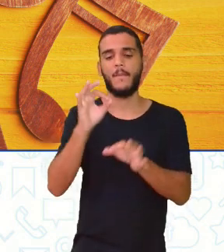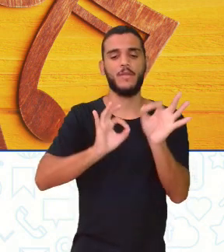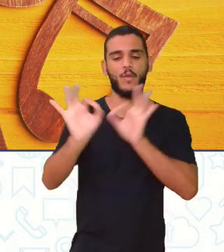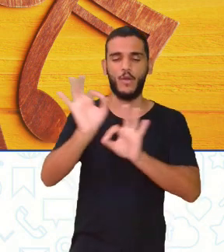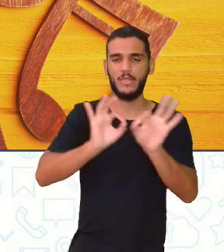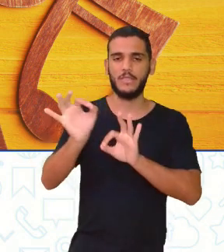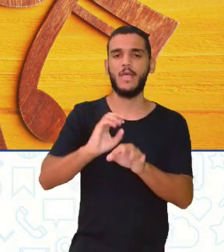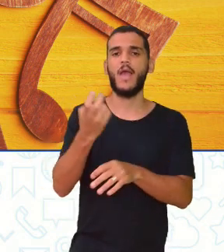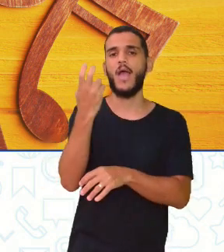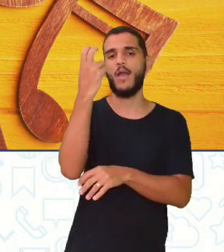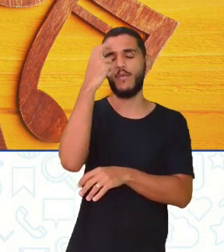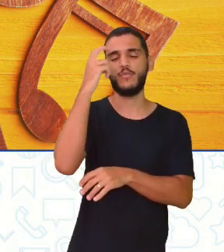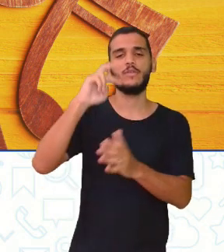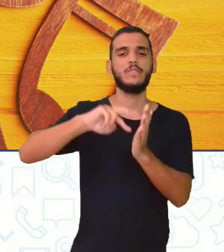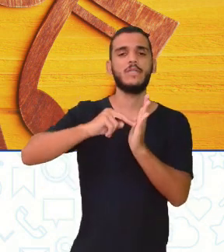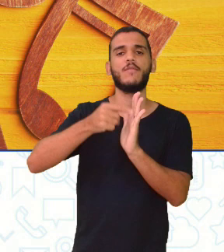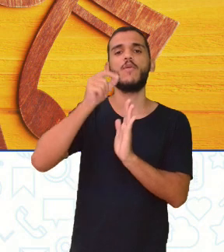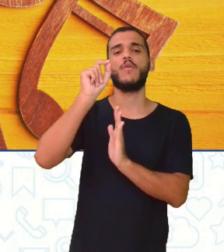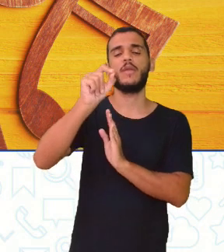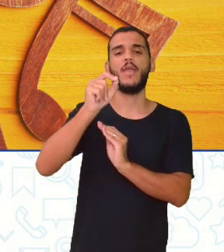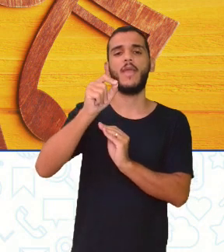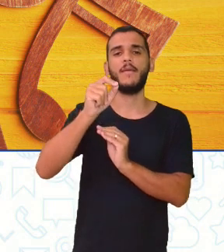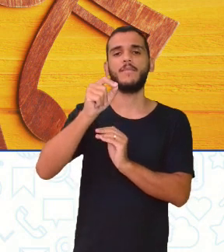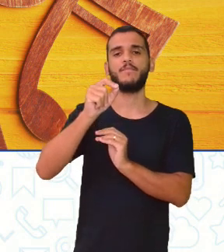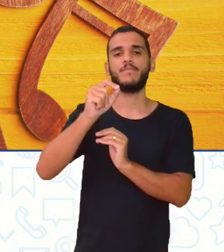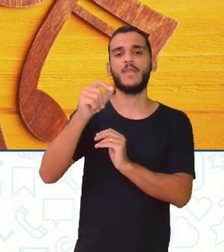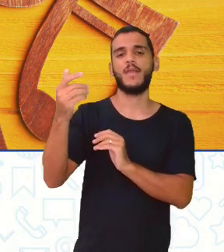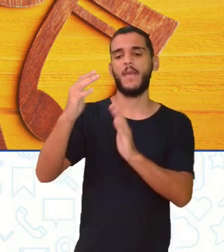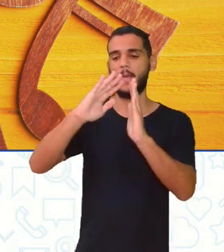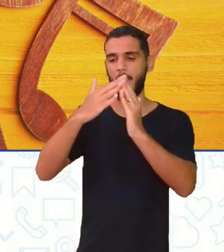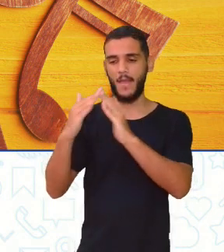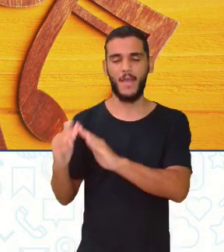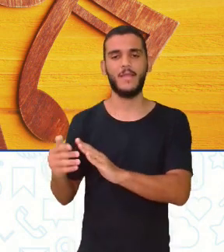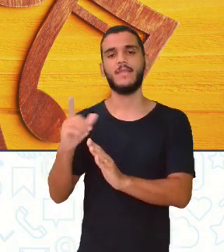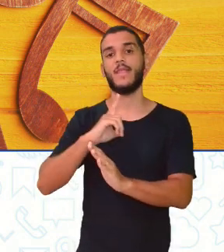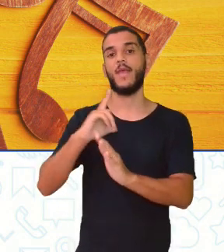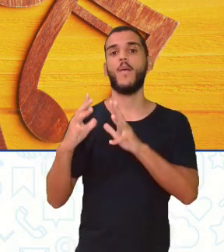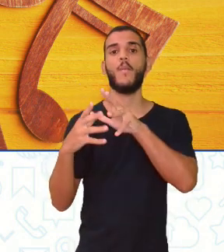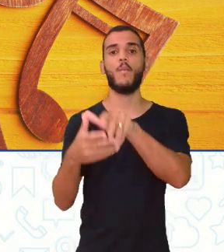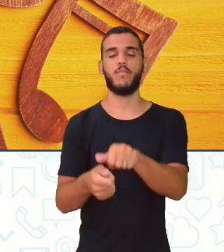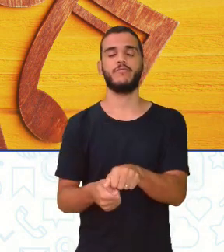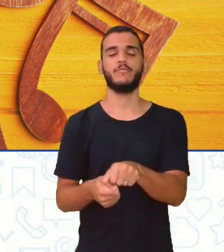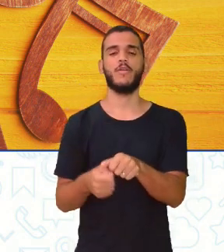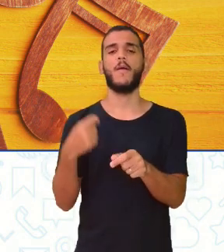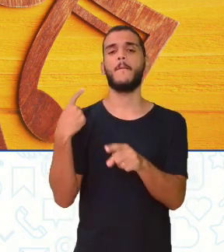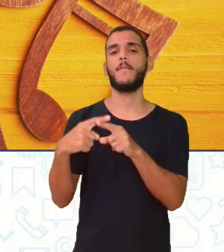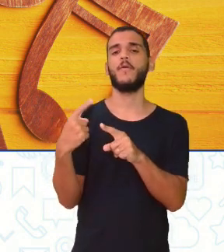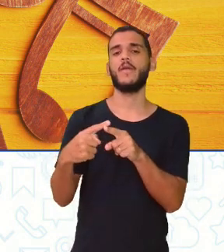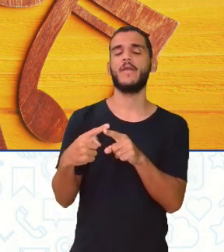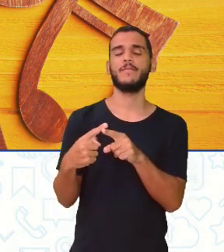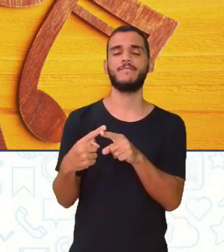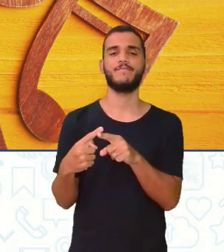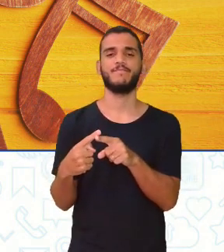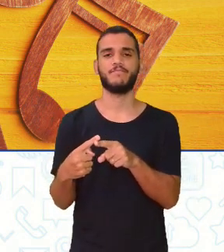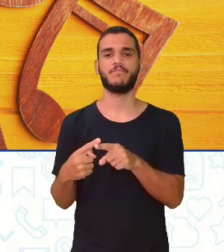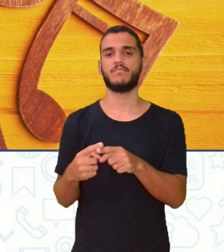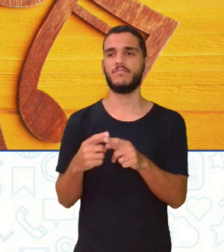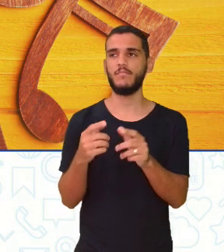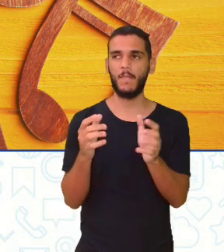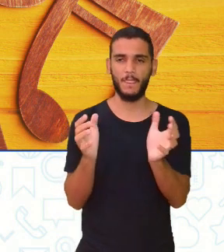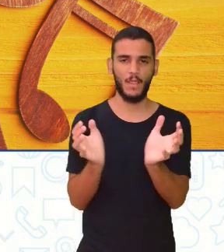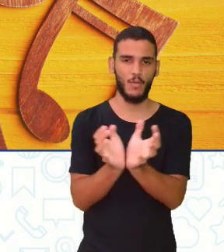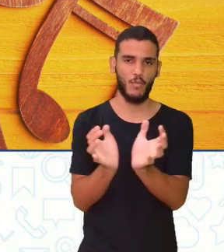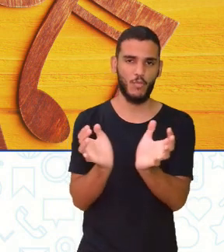aí a cultura periférica ganha o mundo. Por quê? Porque alguém ou um grupo